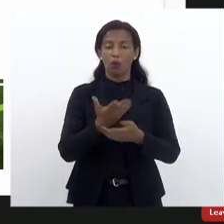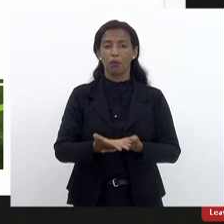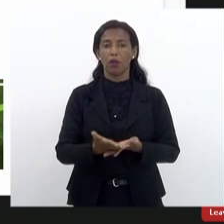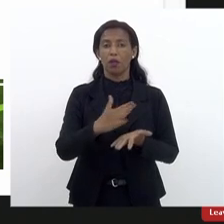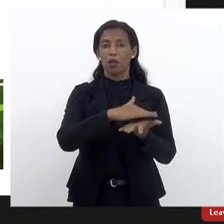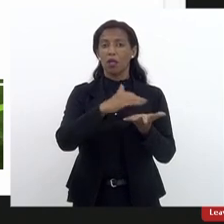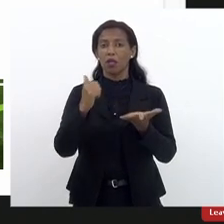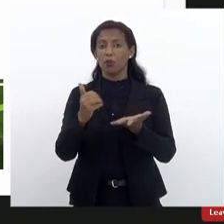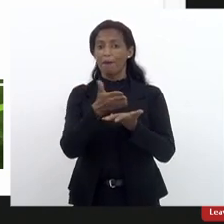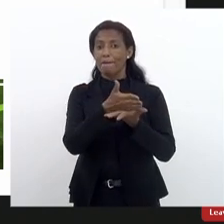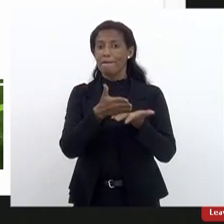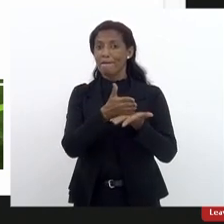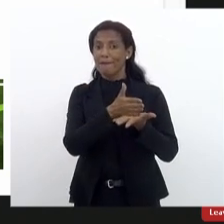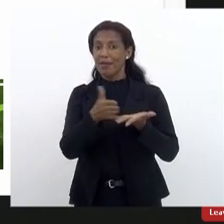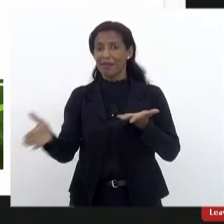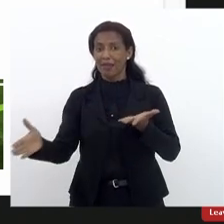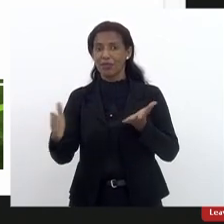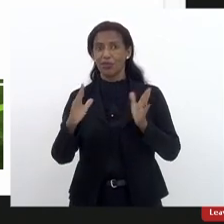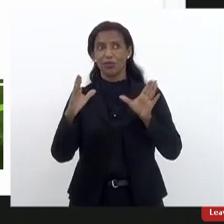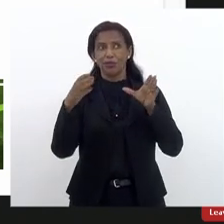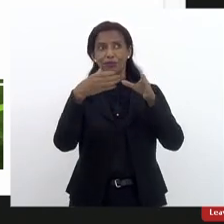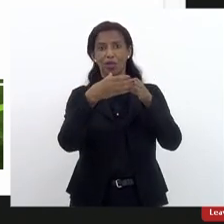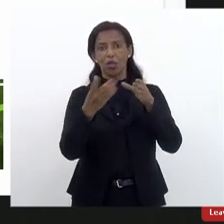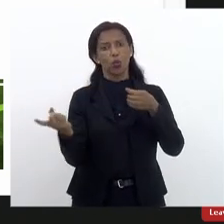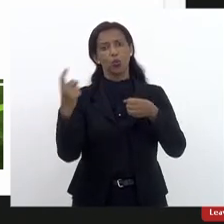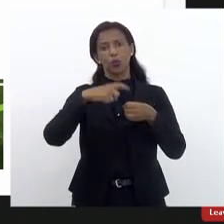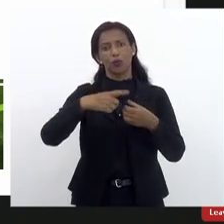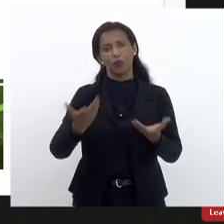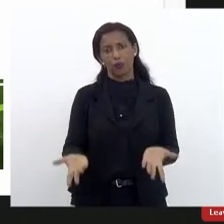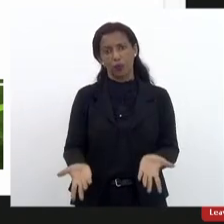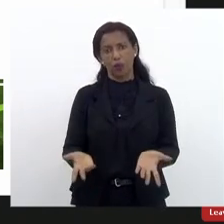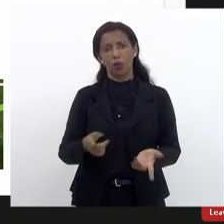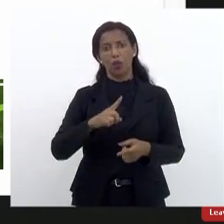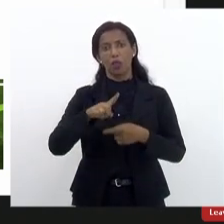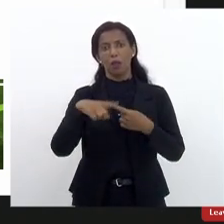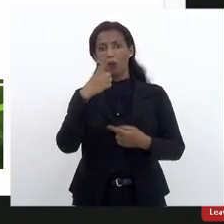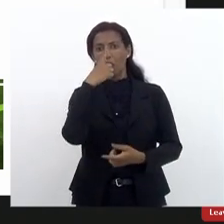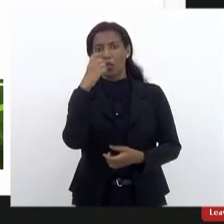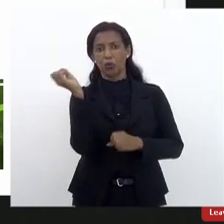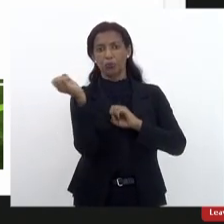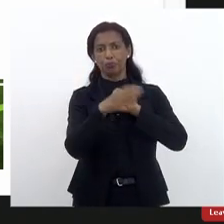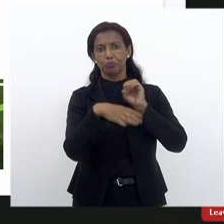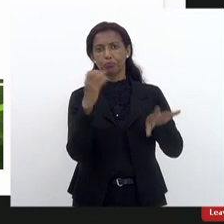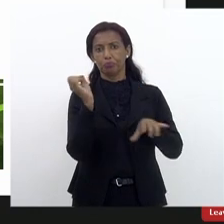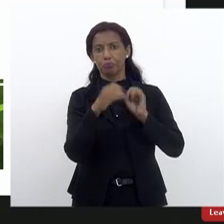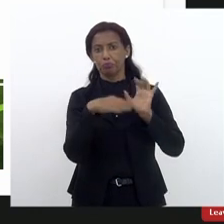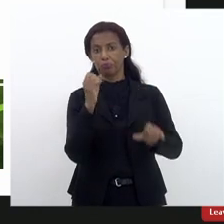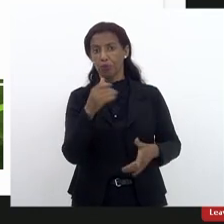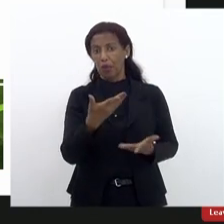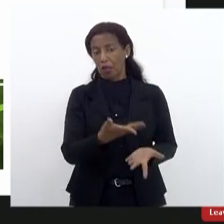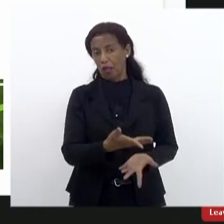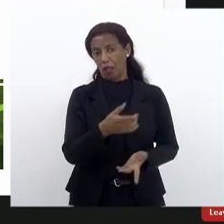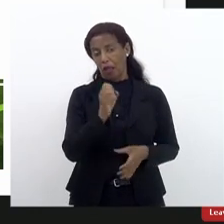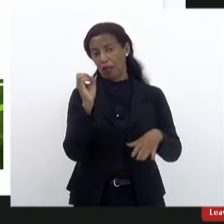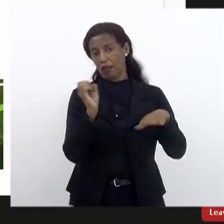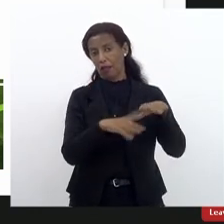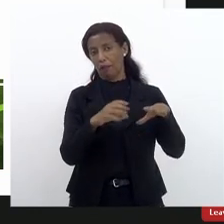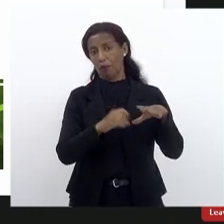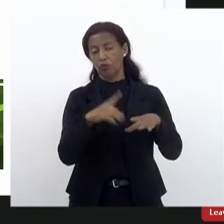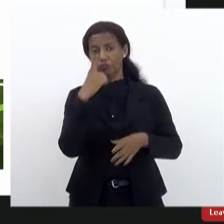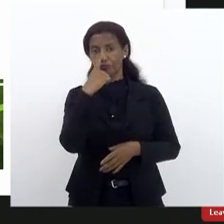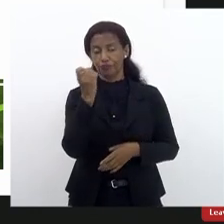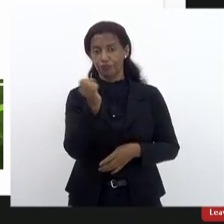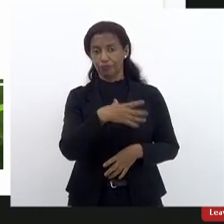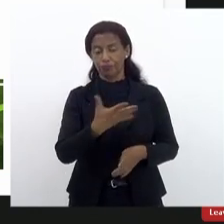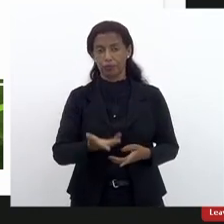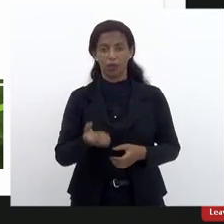retirou-se metade do andar do Conselho e não foi devolvido. Depois virou um depósito de lixo. E lá encontra-se como um depósito até hoje de hoje.